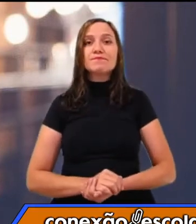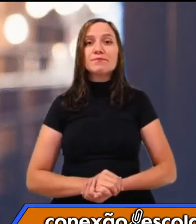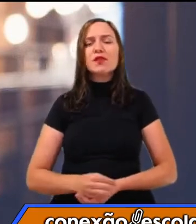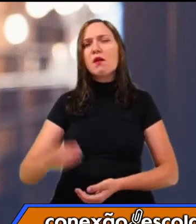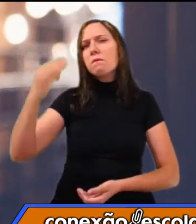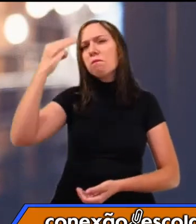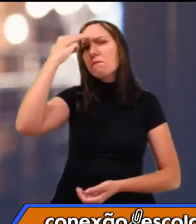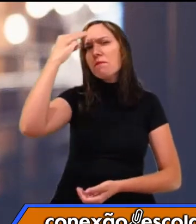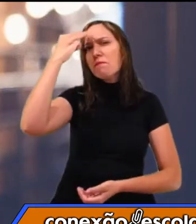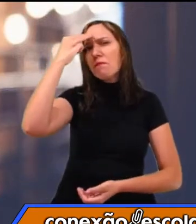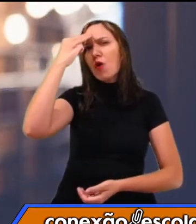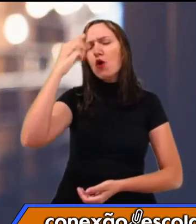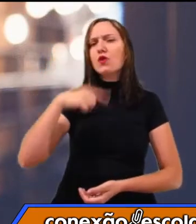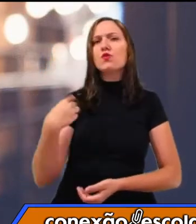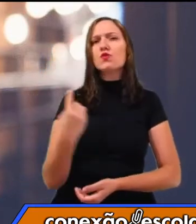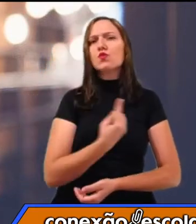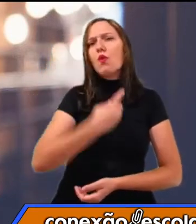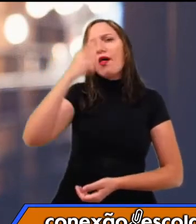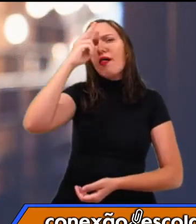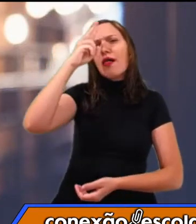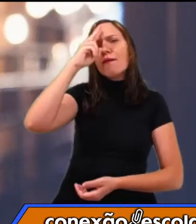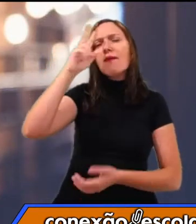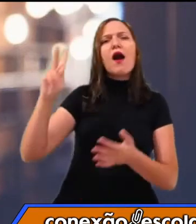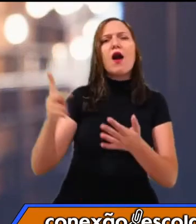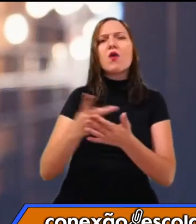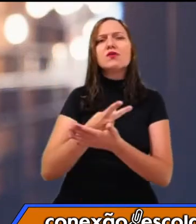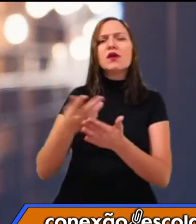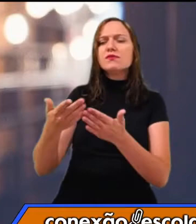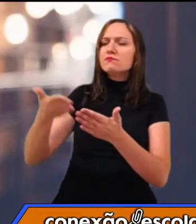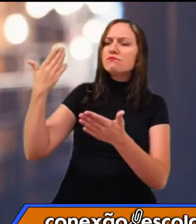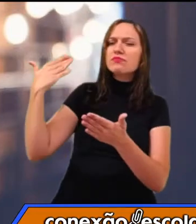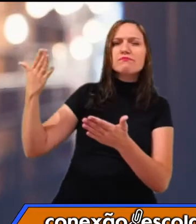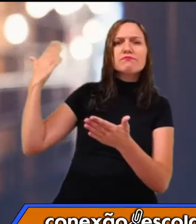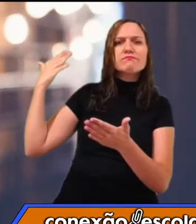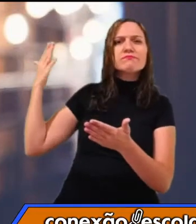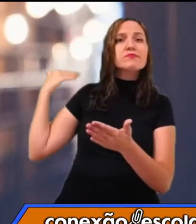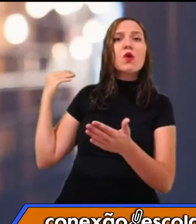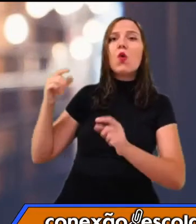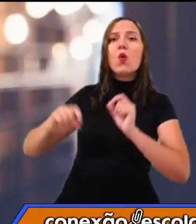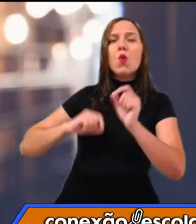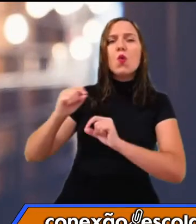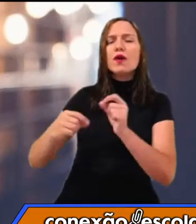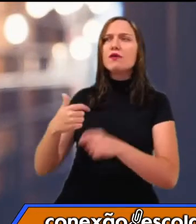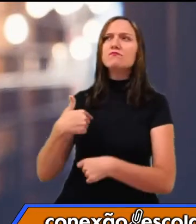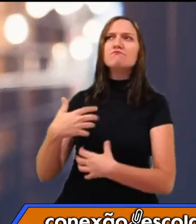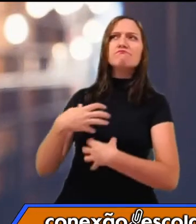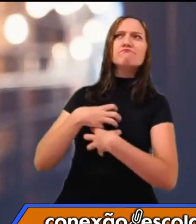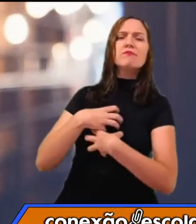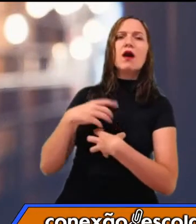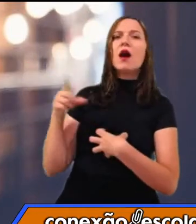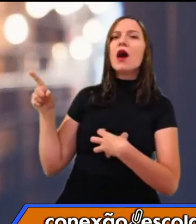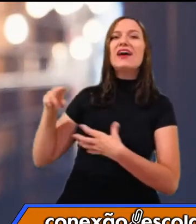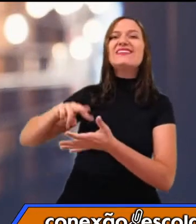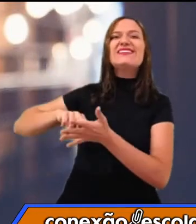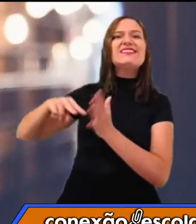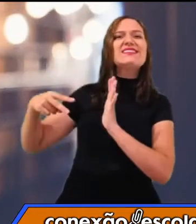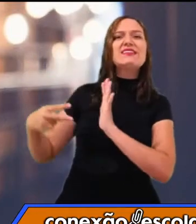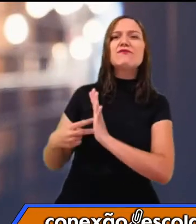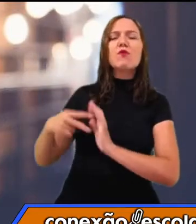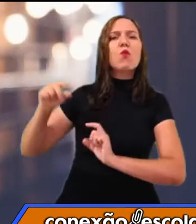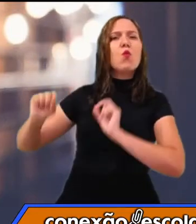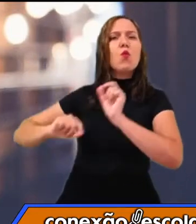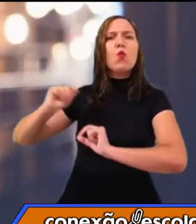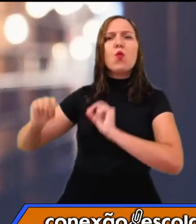Quando lembramos o passado, o que a gente faz é elaborar um significado a respeito do acontecimento,